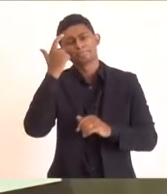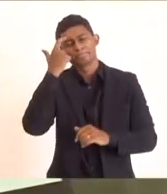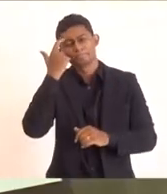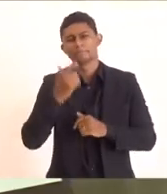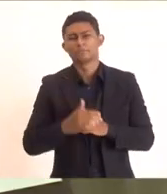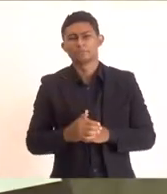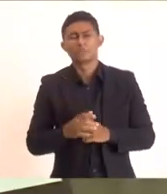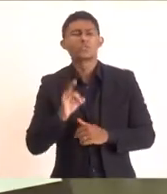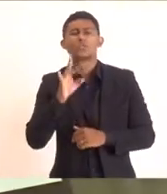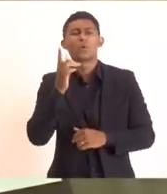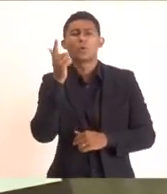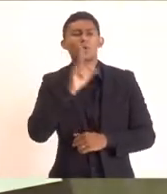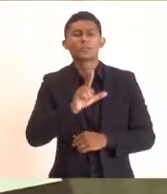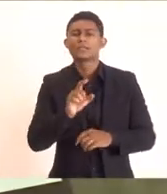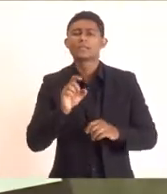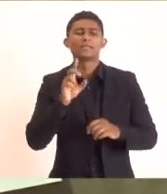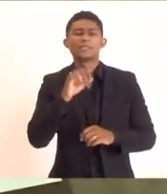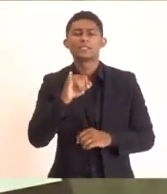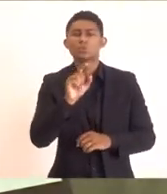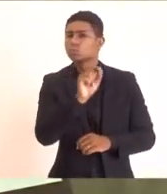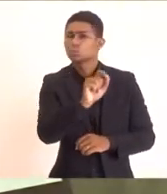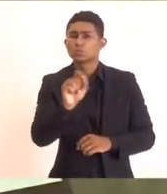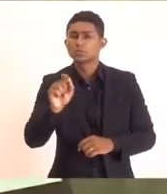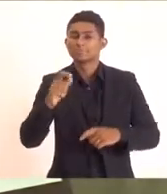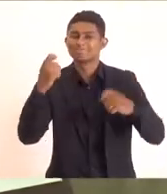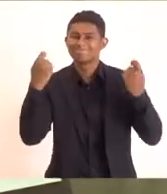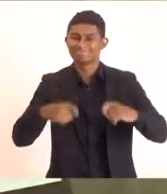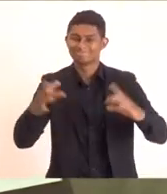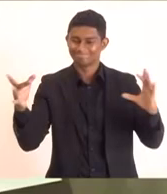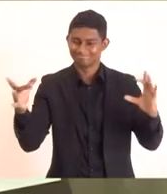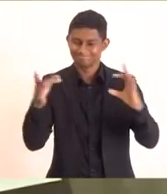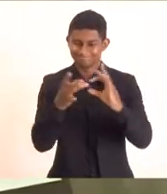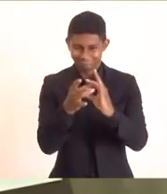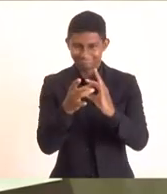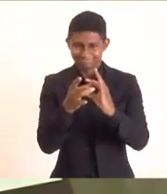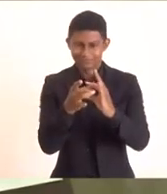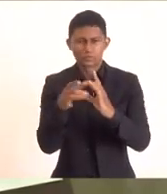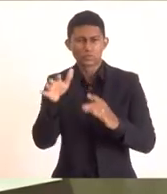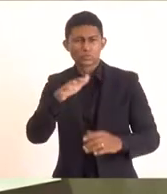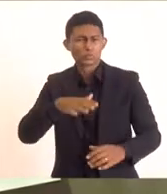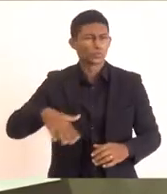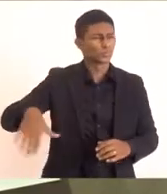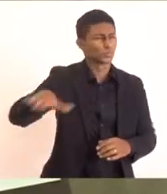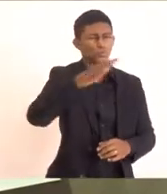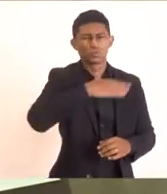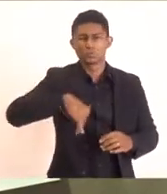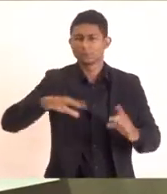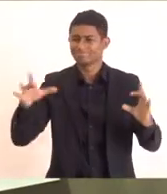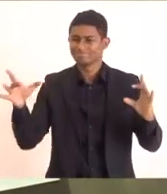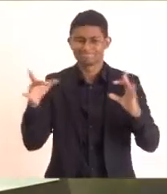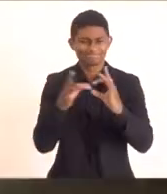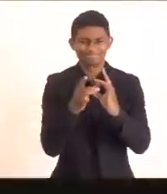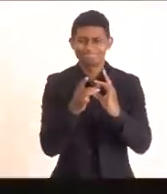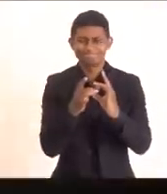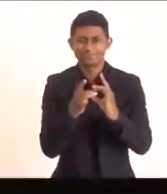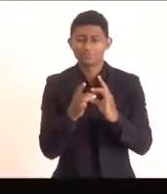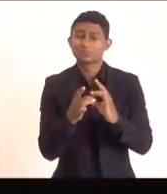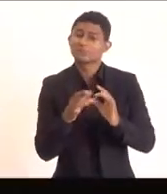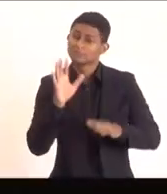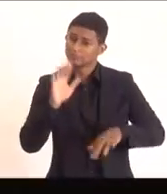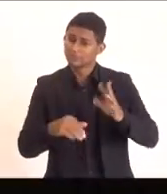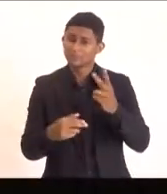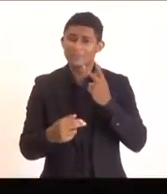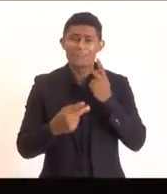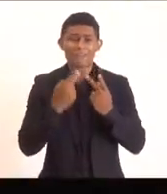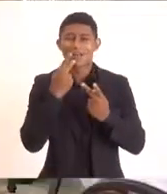realiza se houver uma integração entre todas as partes. Muito se fala da nossa